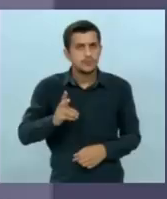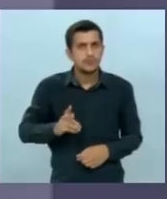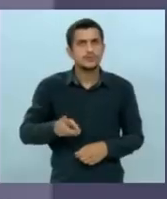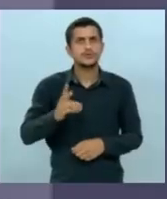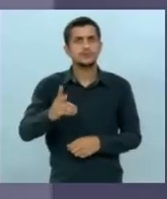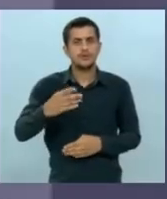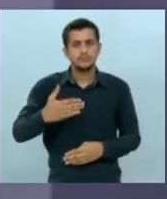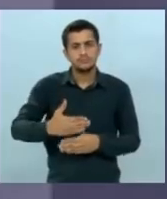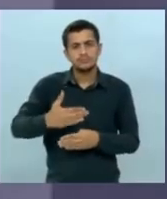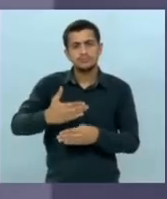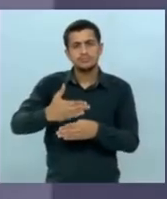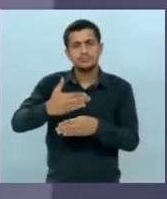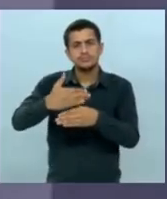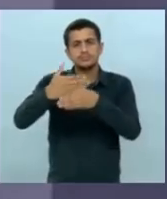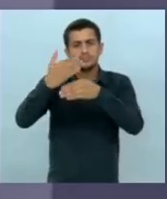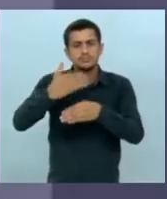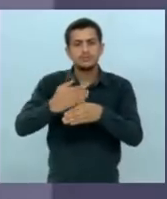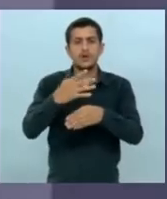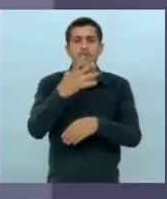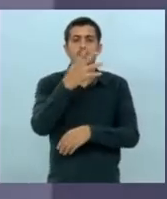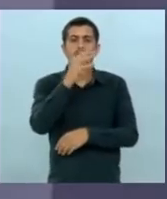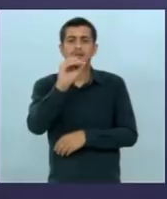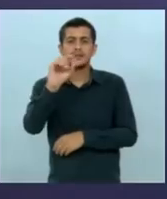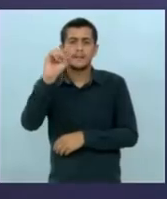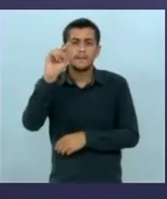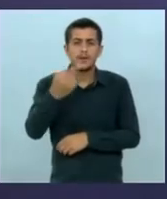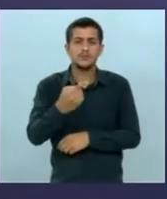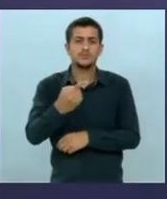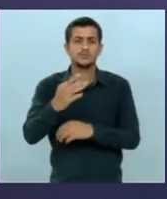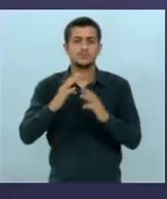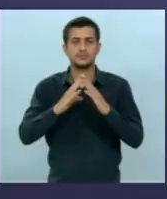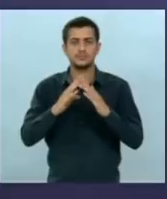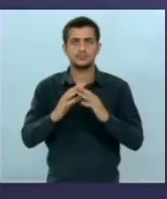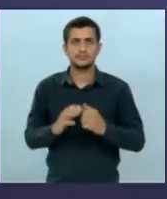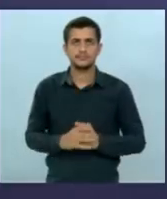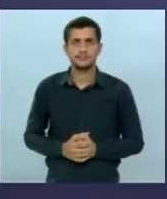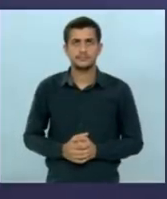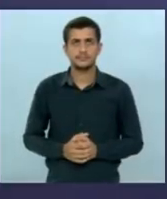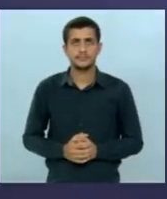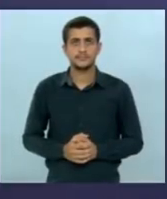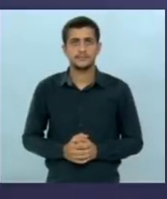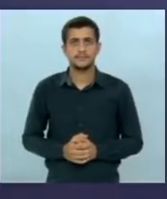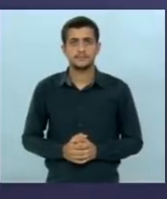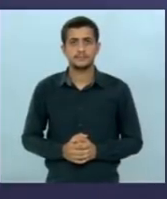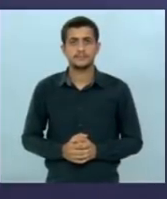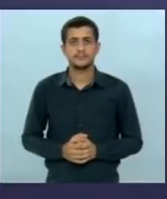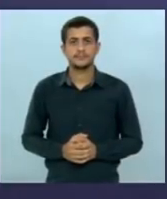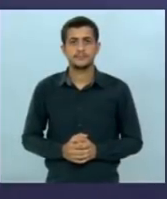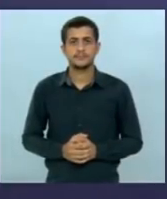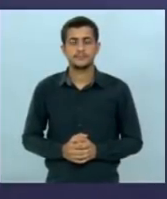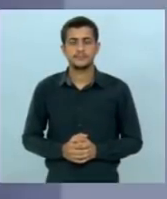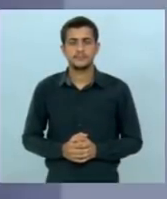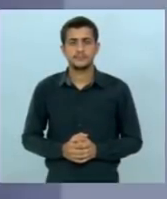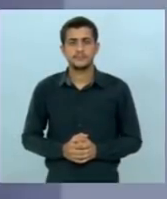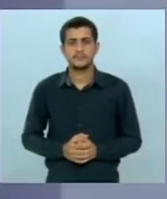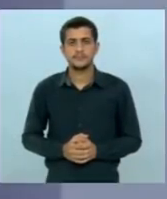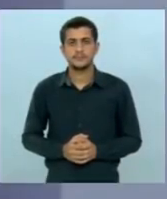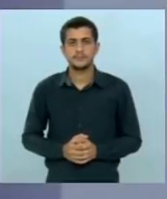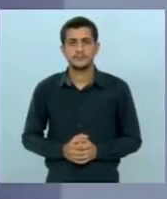construir 40 mil residências durante os 4 anos agora nós temos um minuto para a réplica